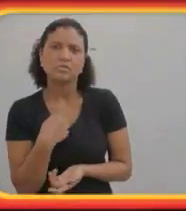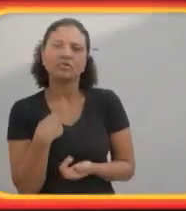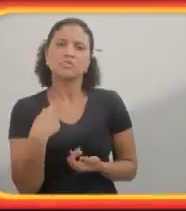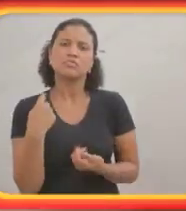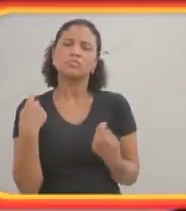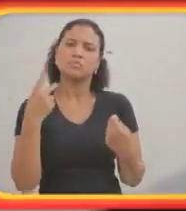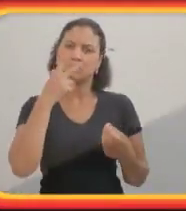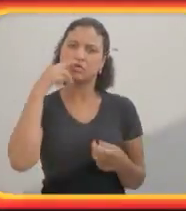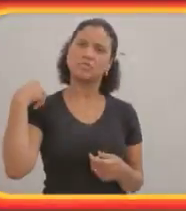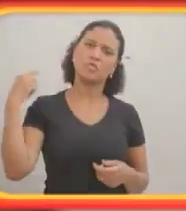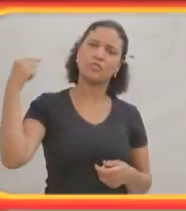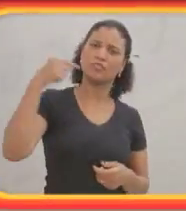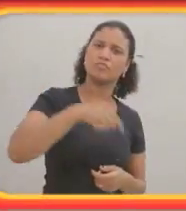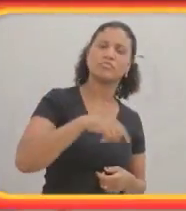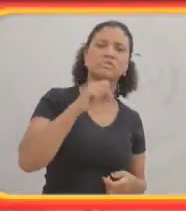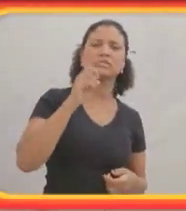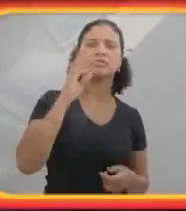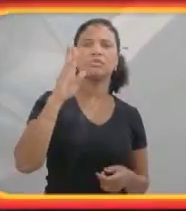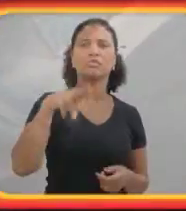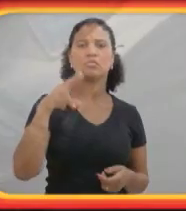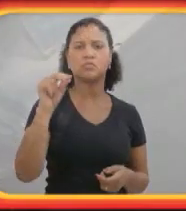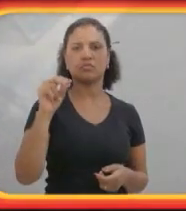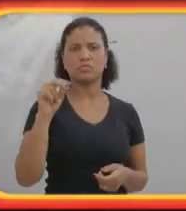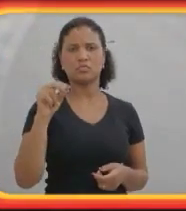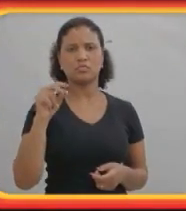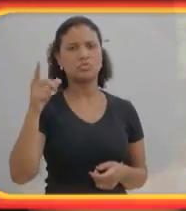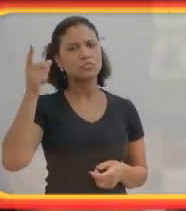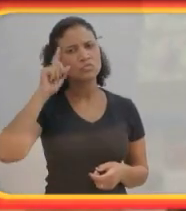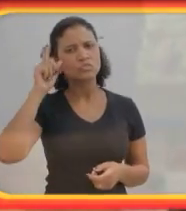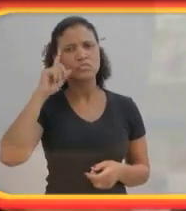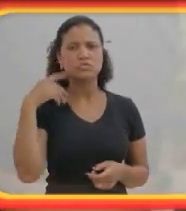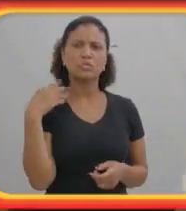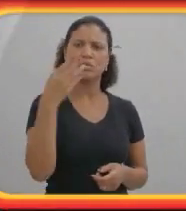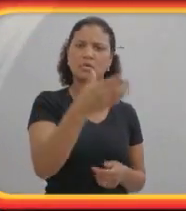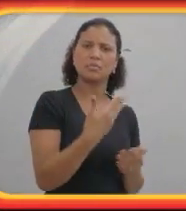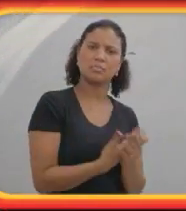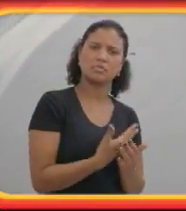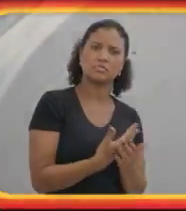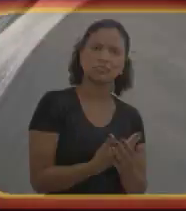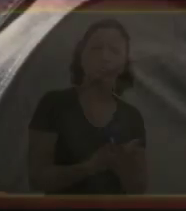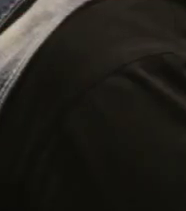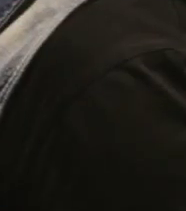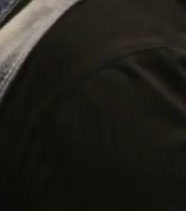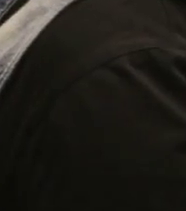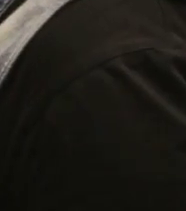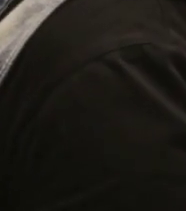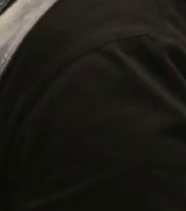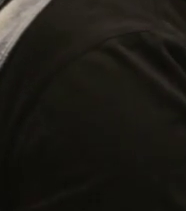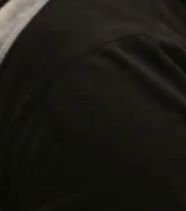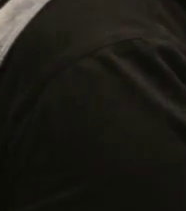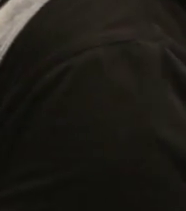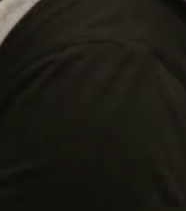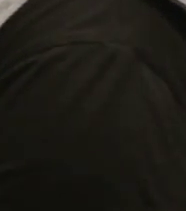Eu coloquei no papel o sentimento de que eu tinha que vir de Saturno todos os dias para ir à escola.